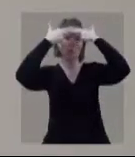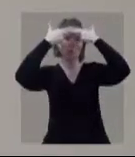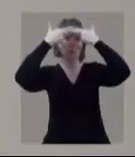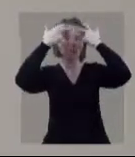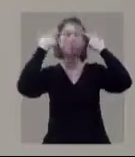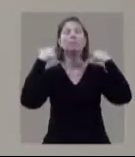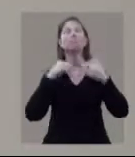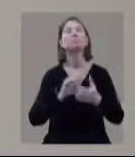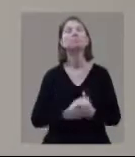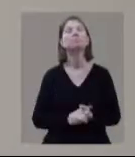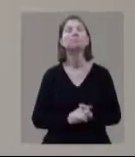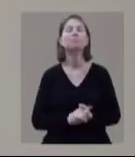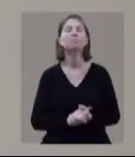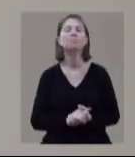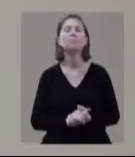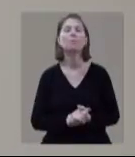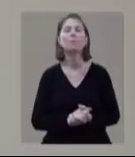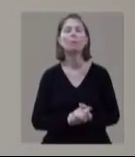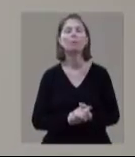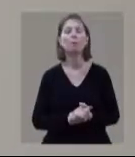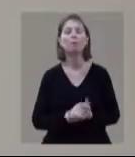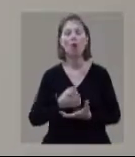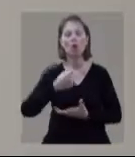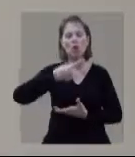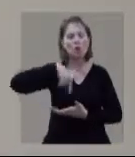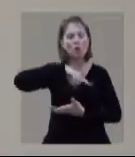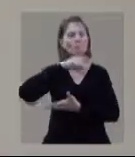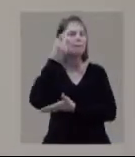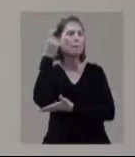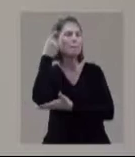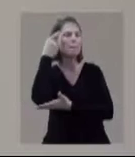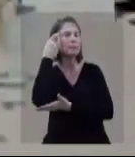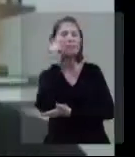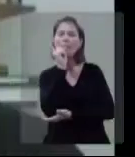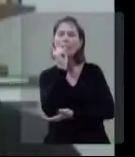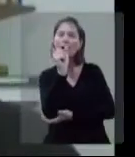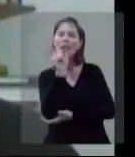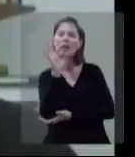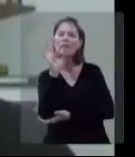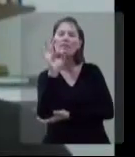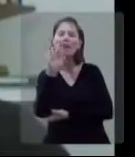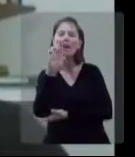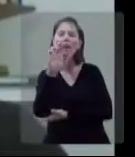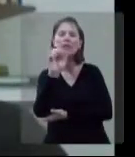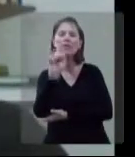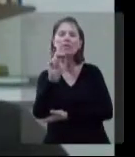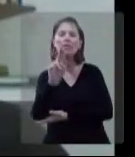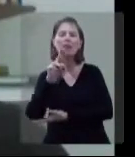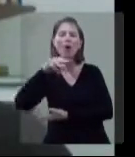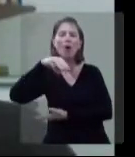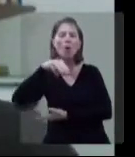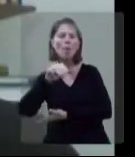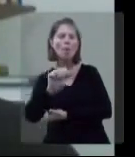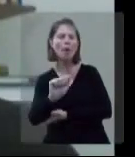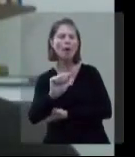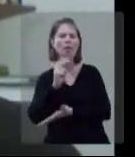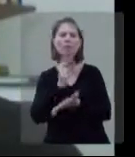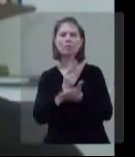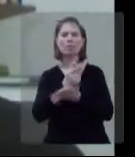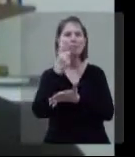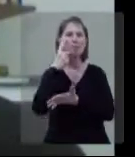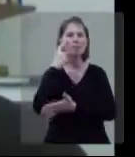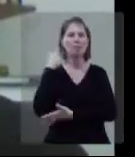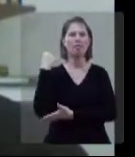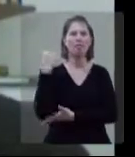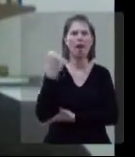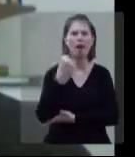com a Ciara Arendt, que falou aí sobre técnicas para tratar traumas. Olha, quando nós falamos